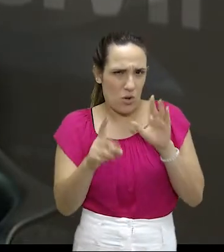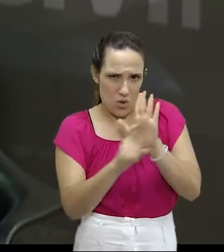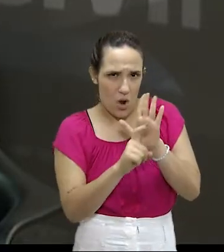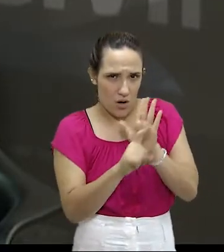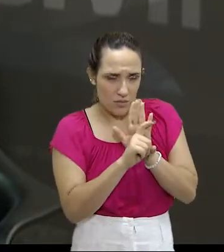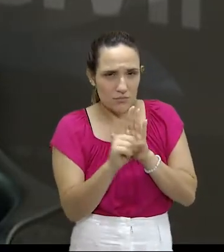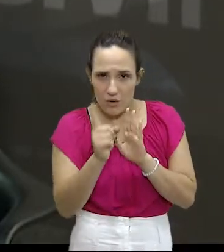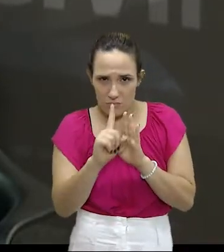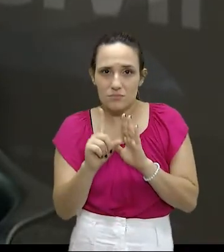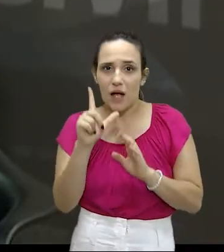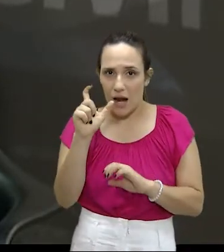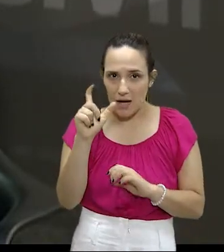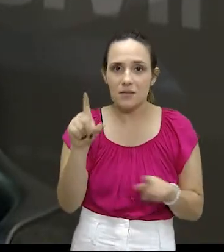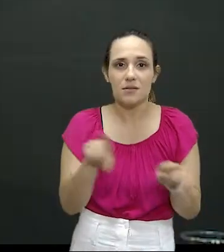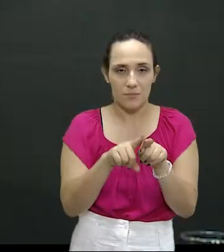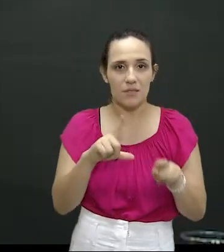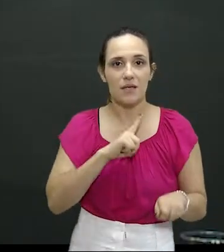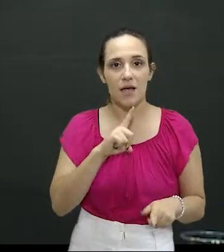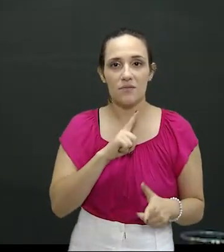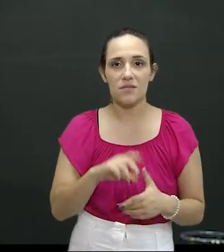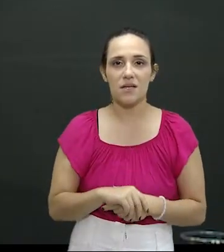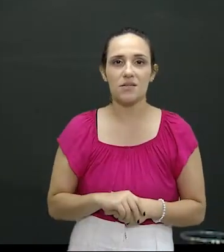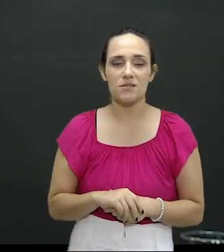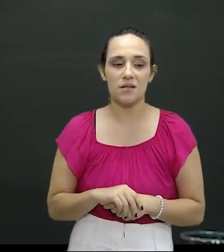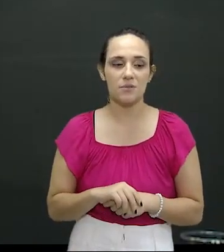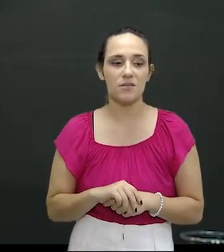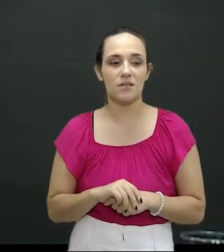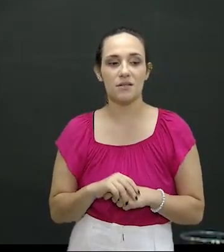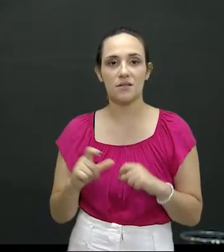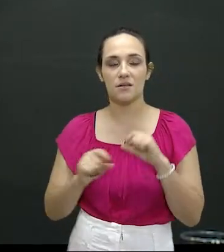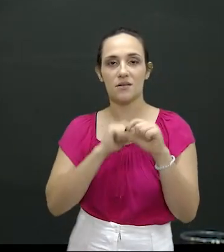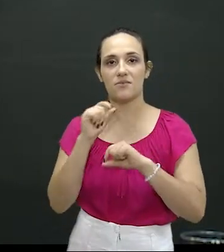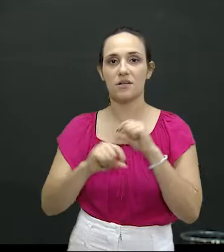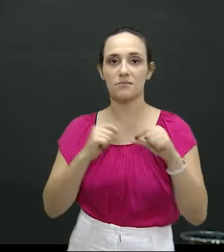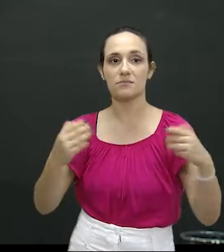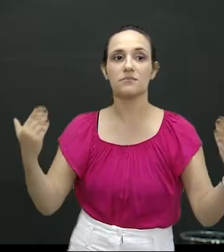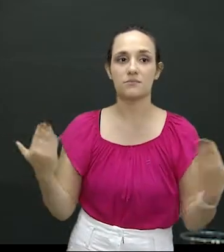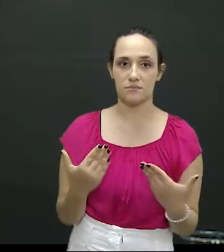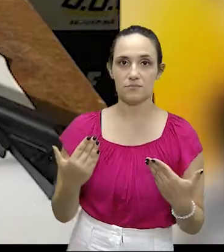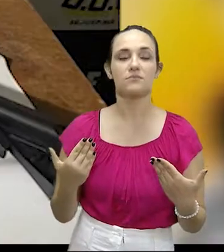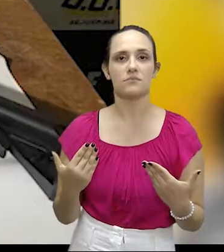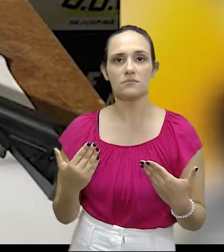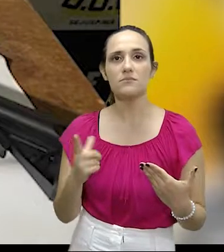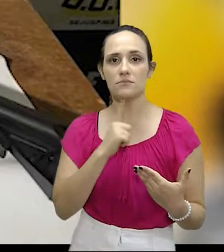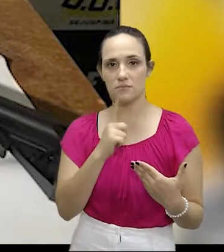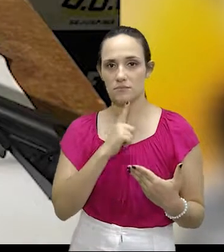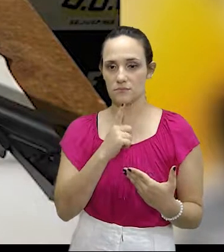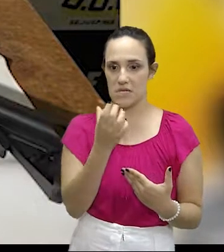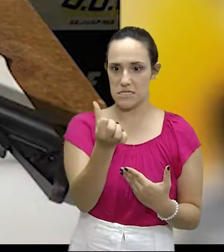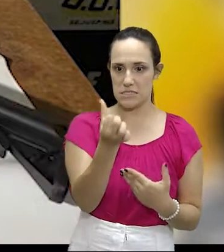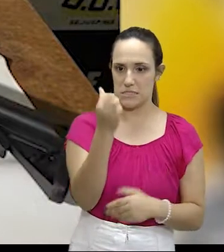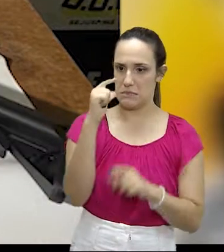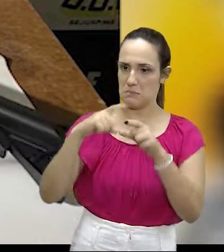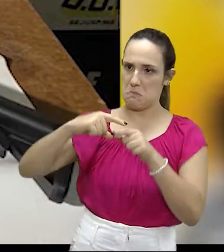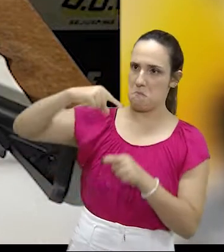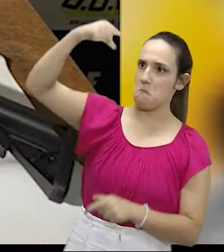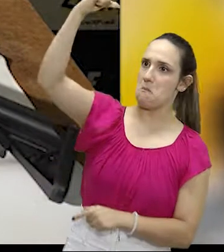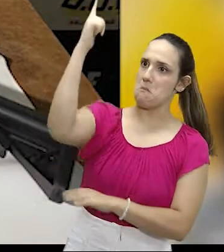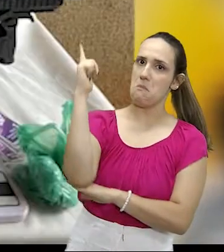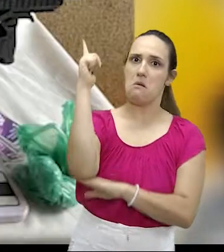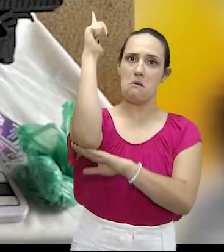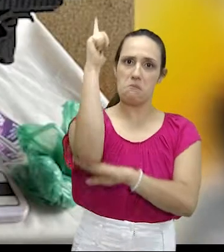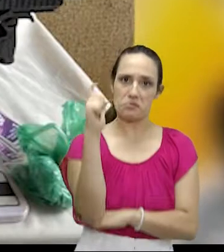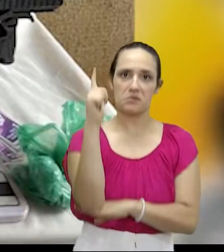armas também são apreendidas, né? Sim, esse ano nós apreendemos seis fuzis, a Defron apreendeu seis